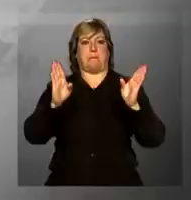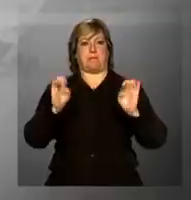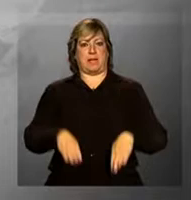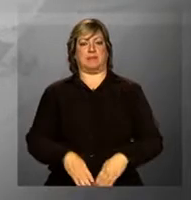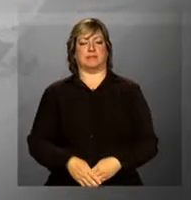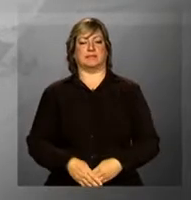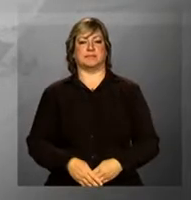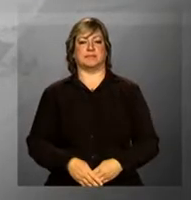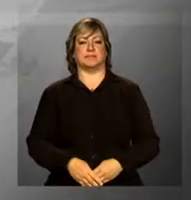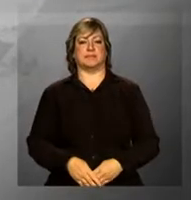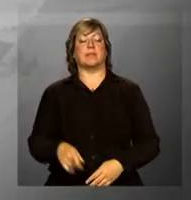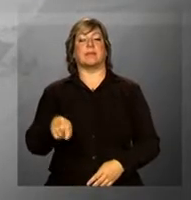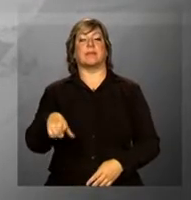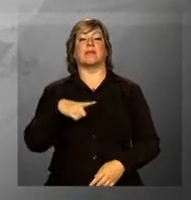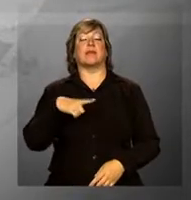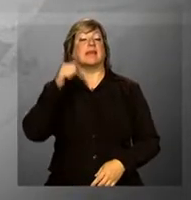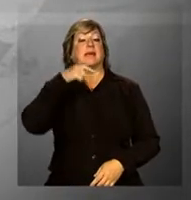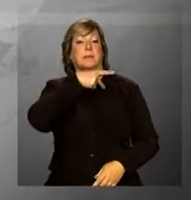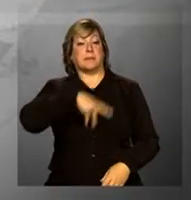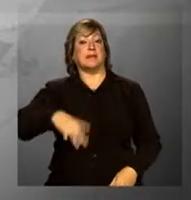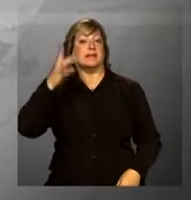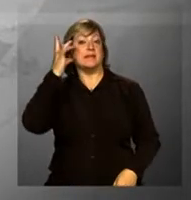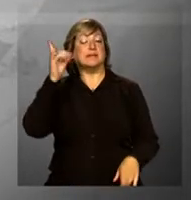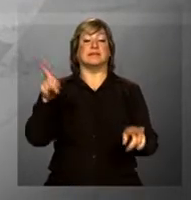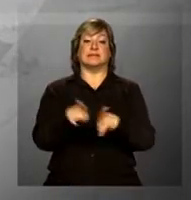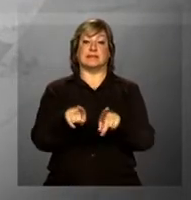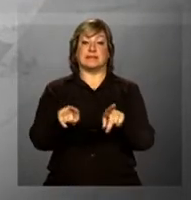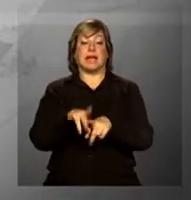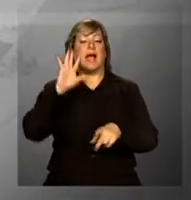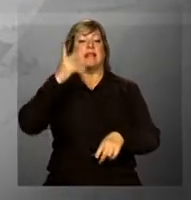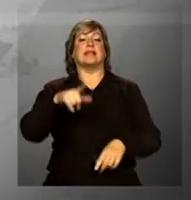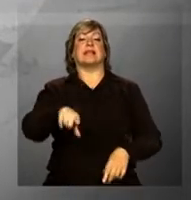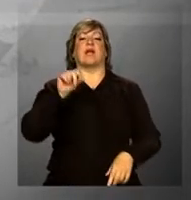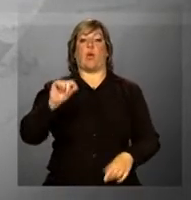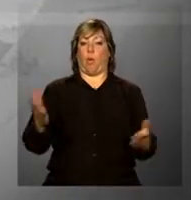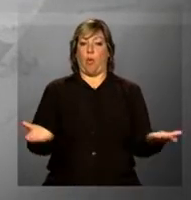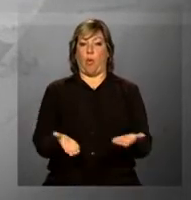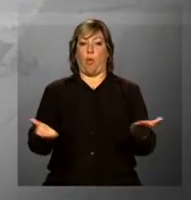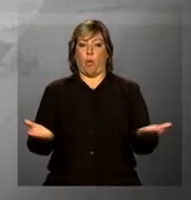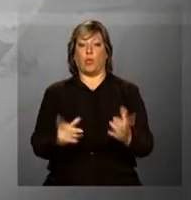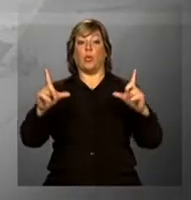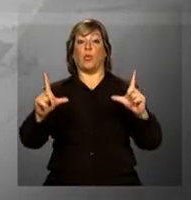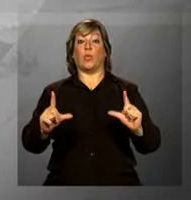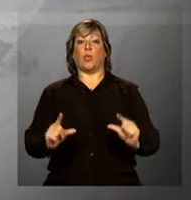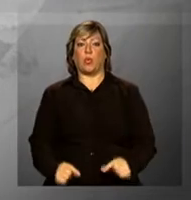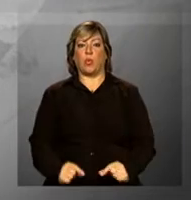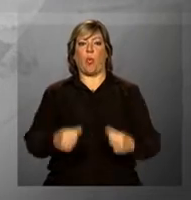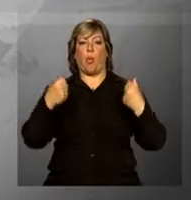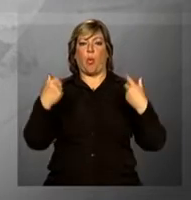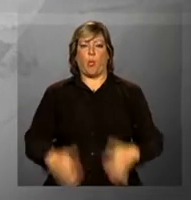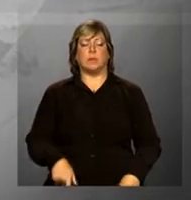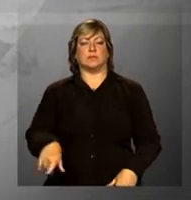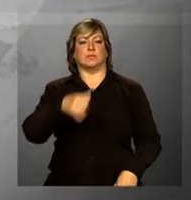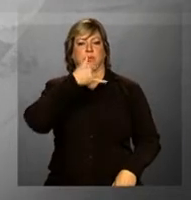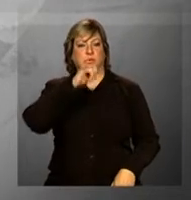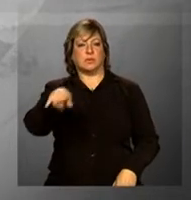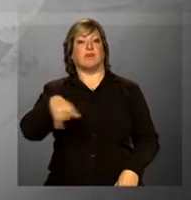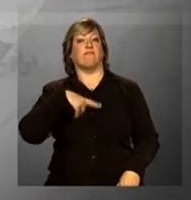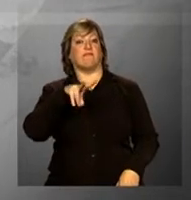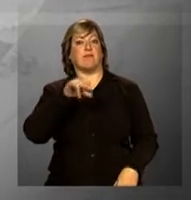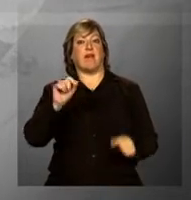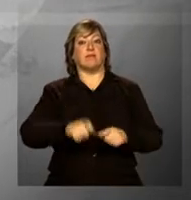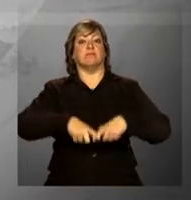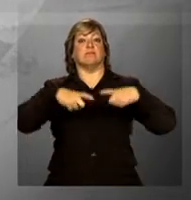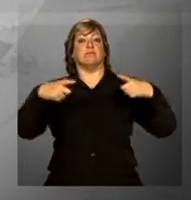mais. Segundo a presidenta Dilma Rousseff, a decisão de hoje de reduzir o custo da energia elétrica vai